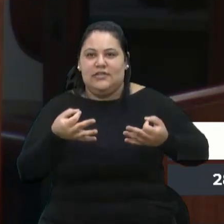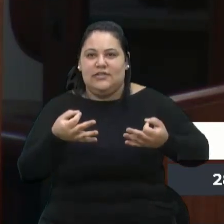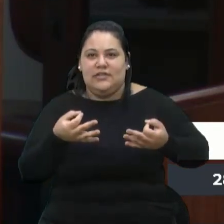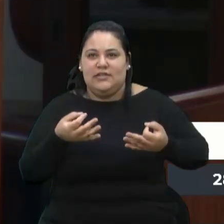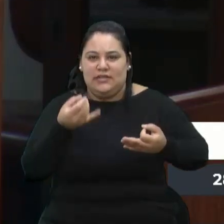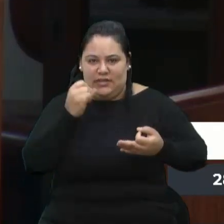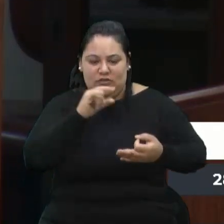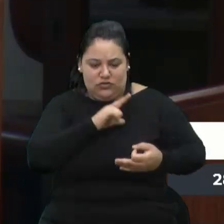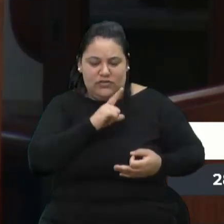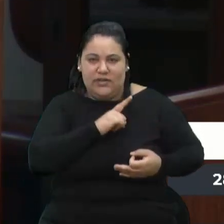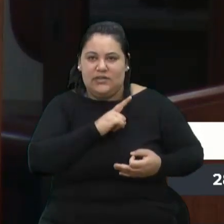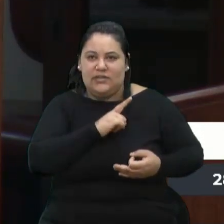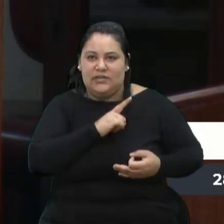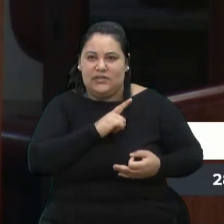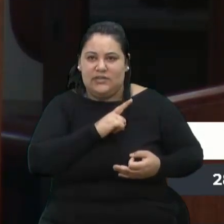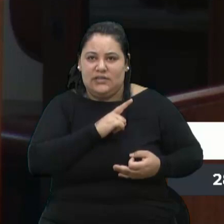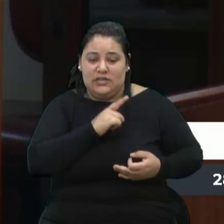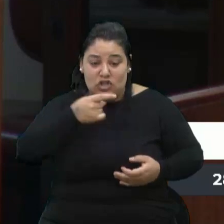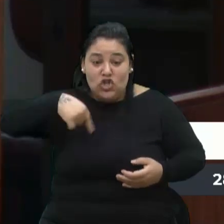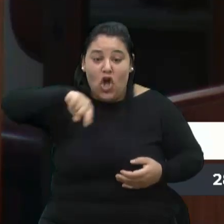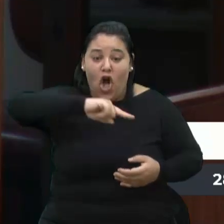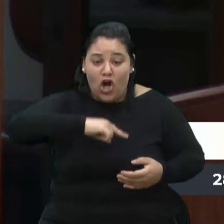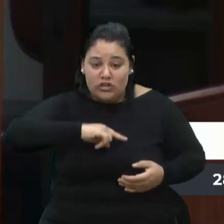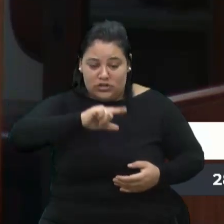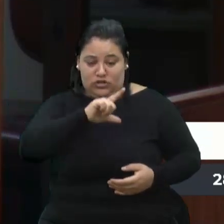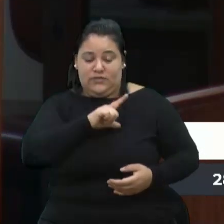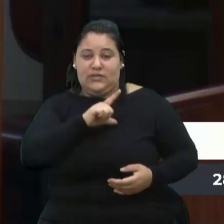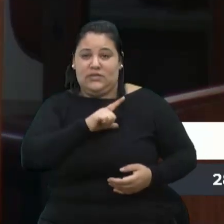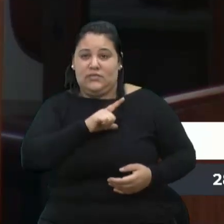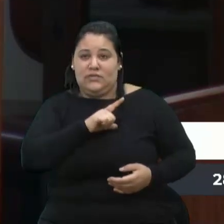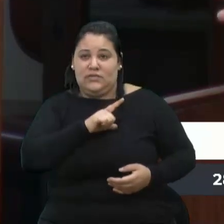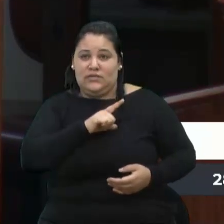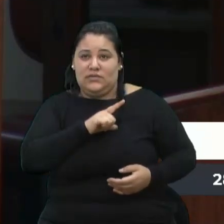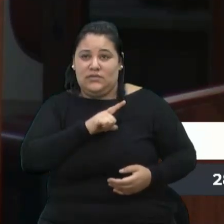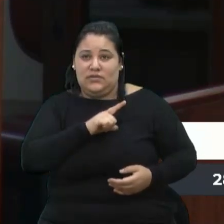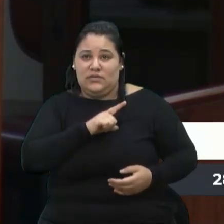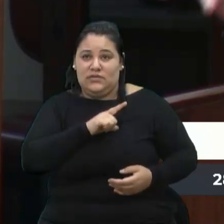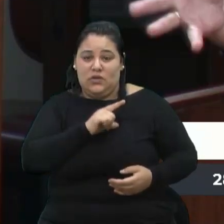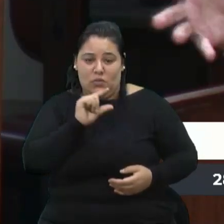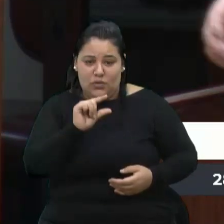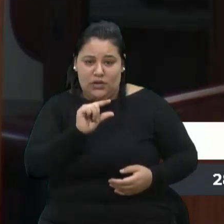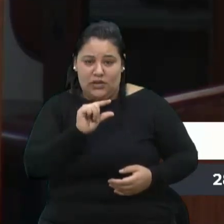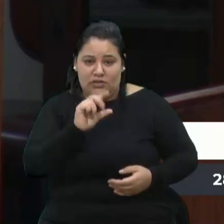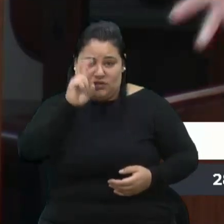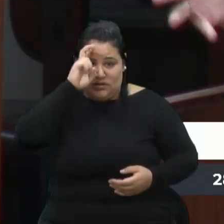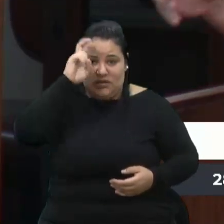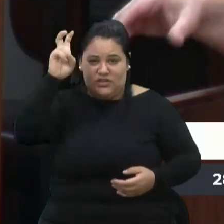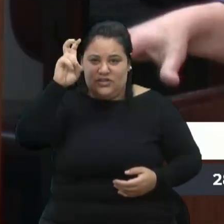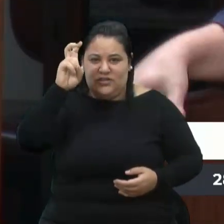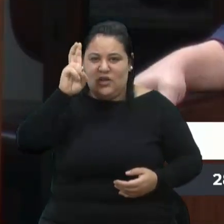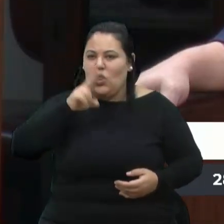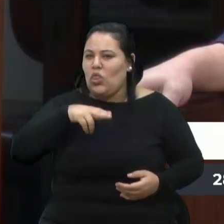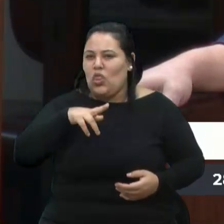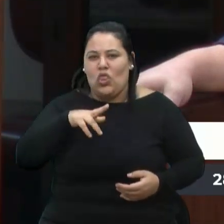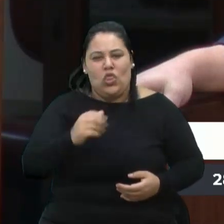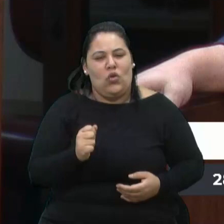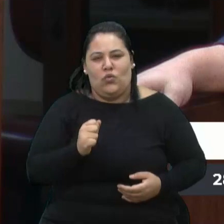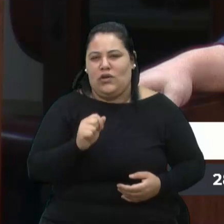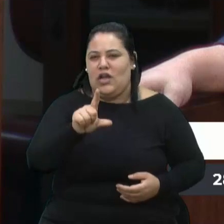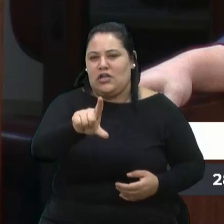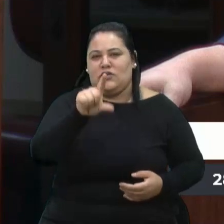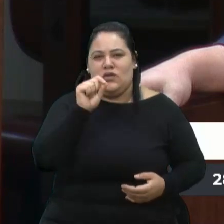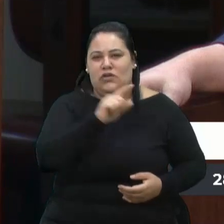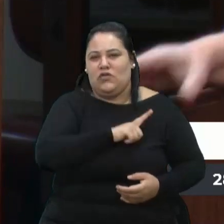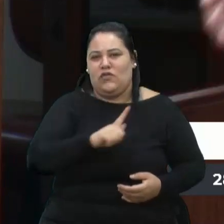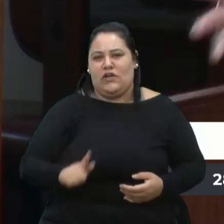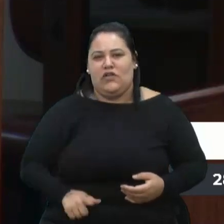tivesse, se nós tivéssemos, tido um pouquinho mais de inteligência, jamais esse governador teria voltado ao